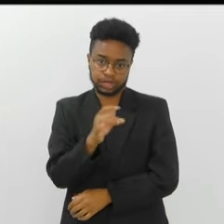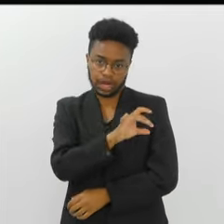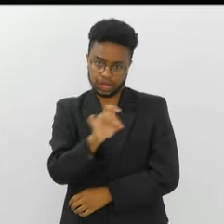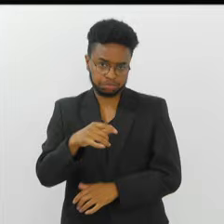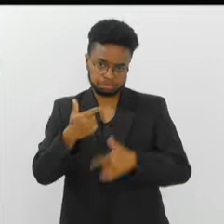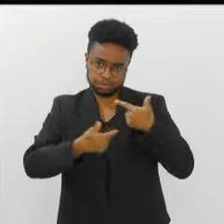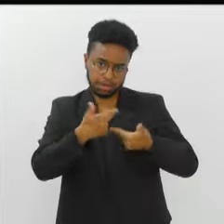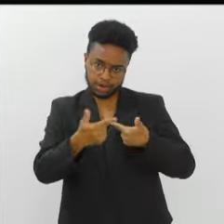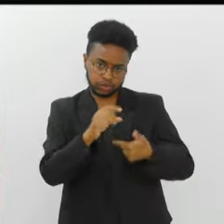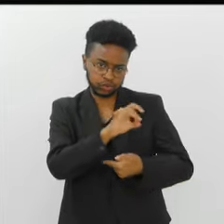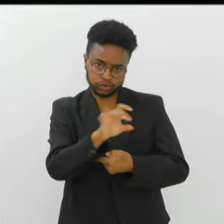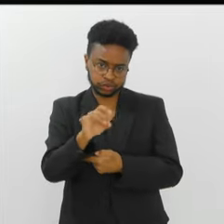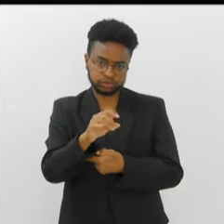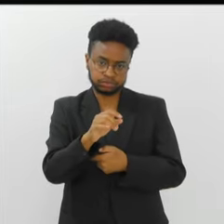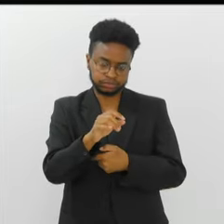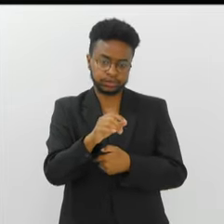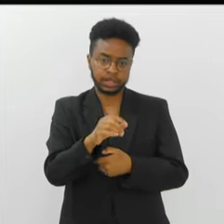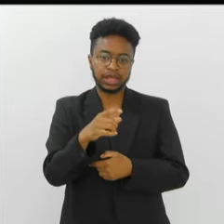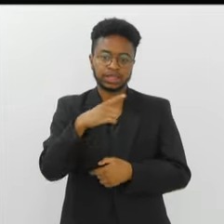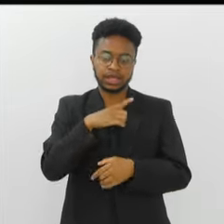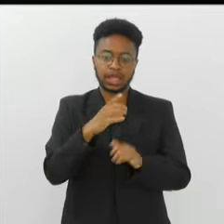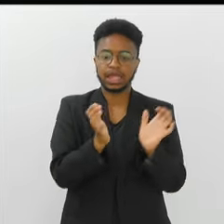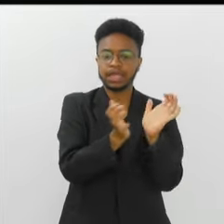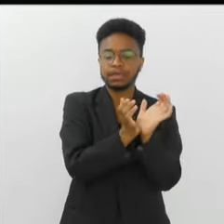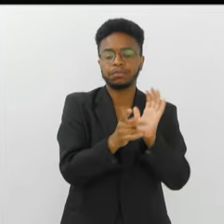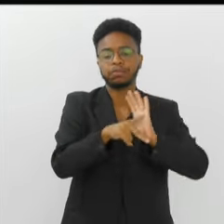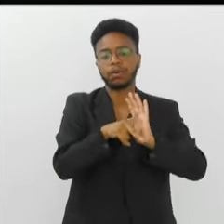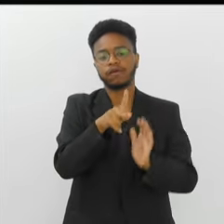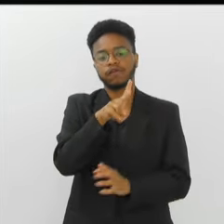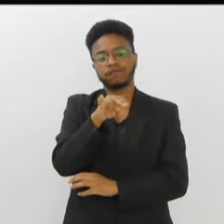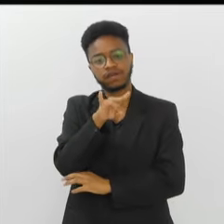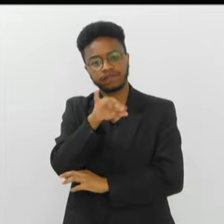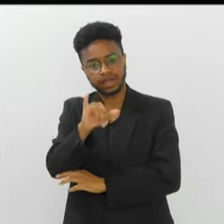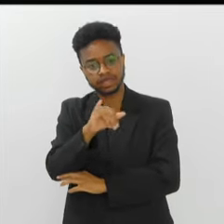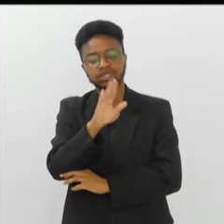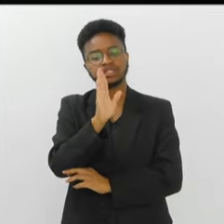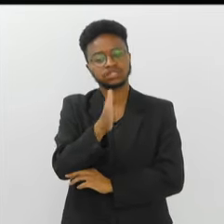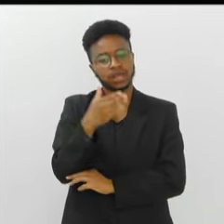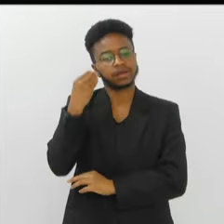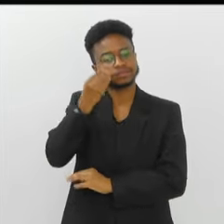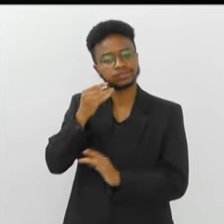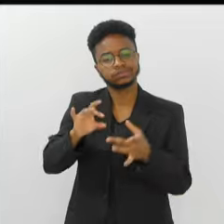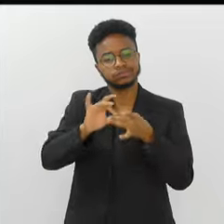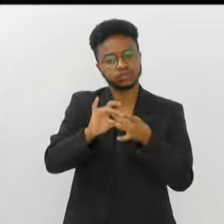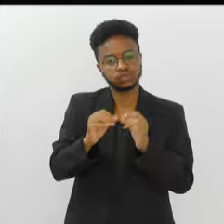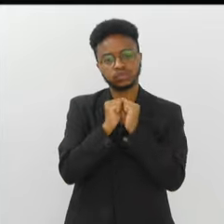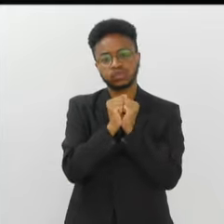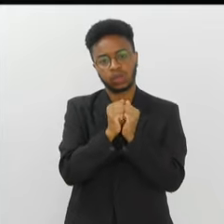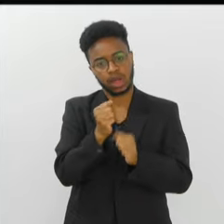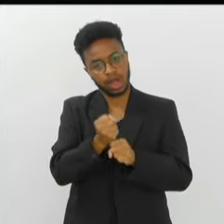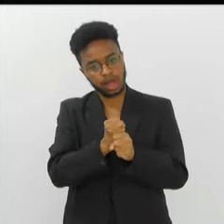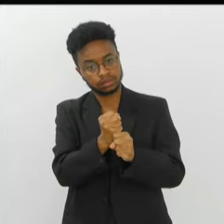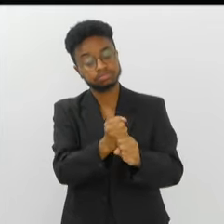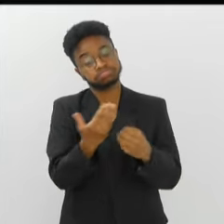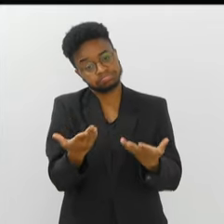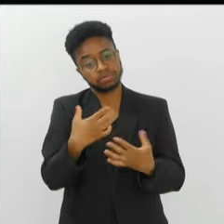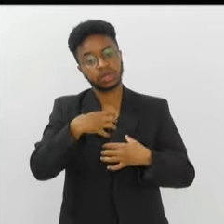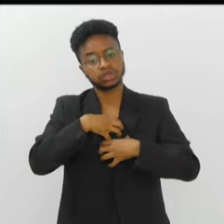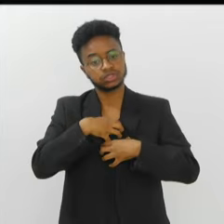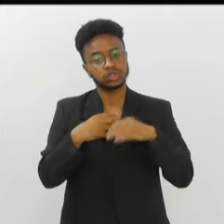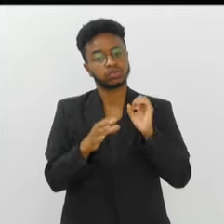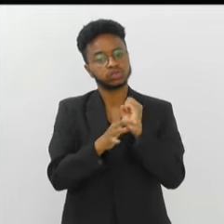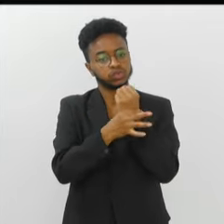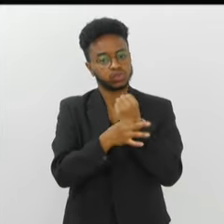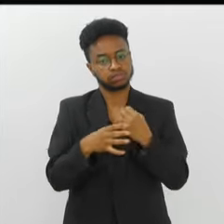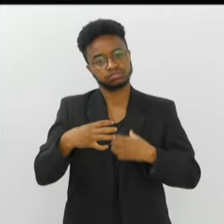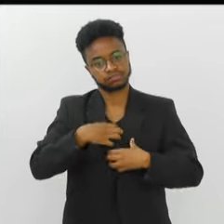autônomas entre si. Então, eu tenho a equipe do Vai Vai. A equipe do Vai Vai é uma equipe que já está comigo há algum tempo. Então, me